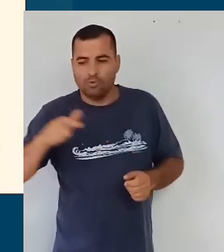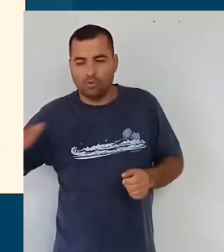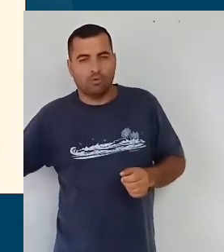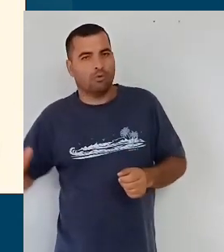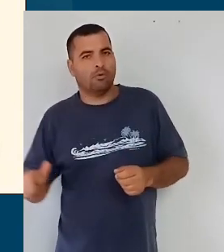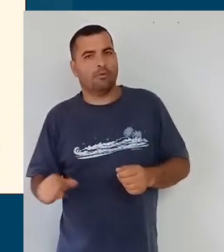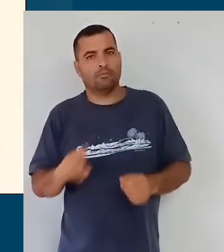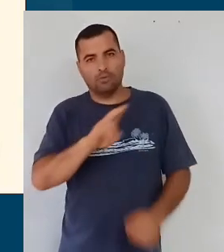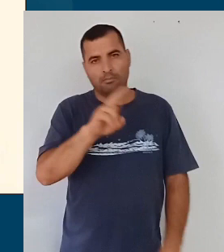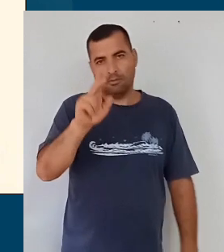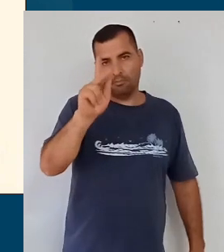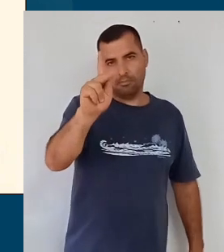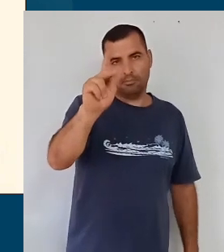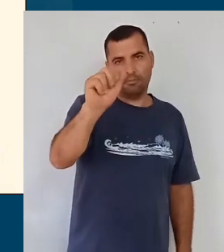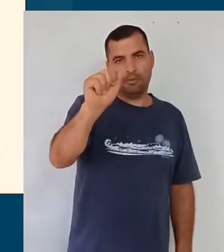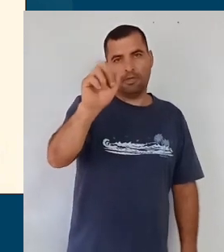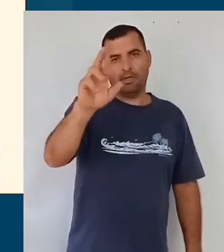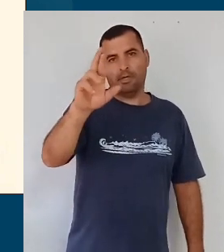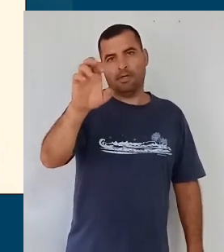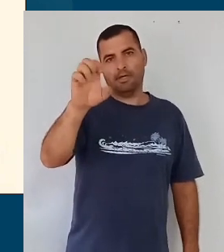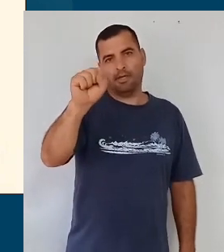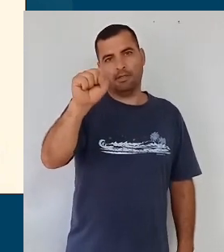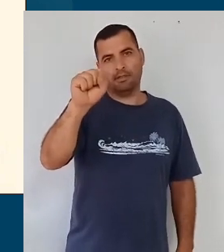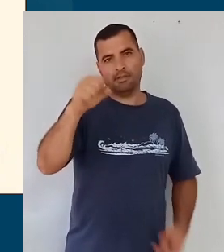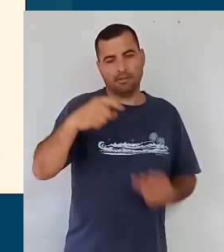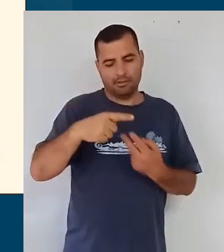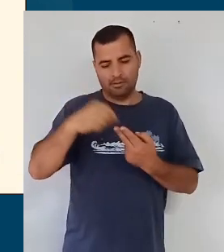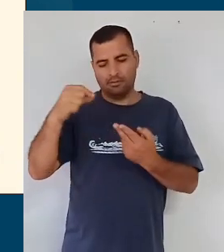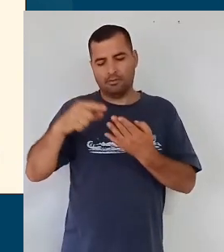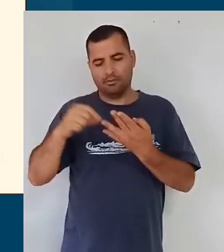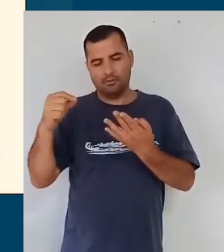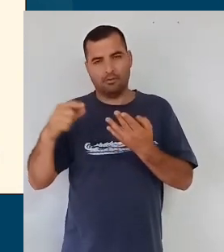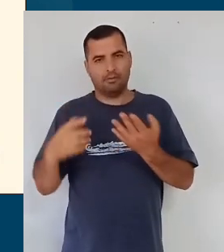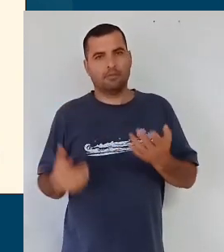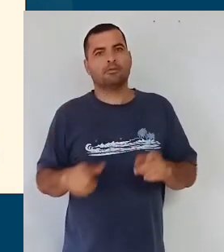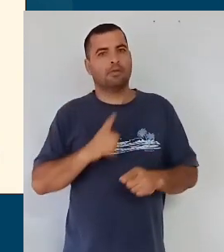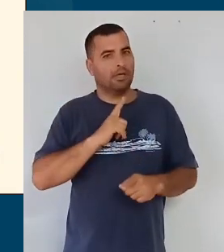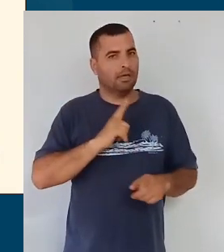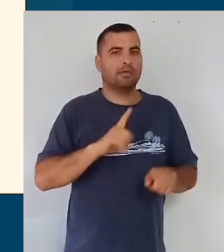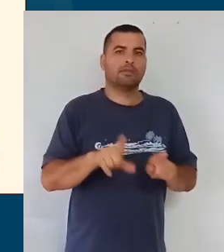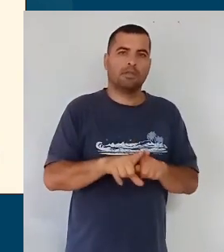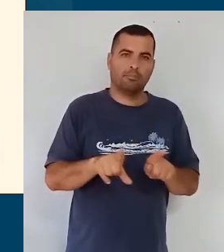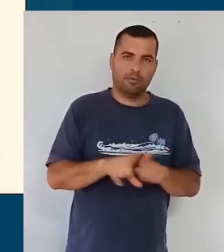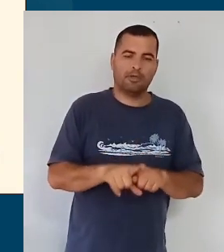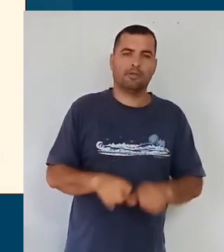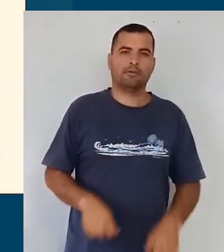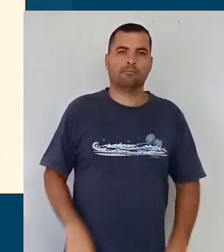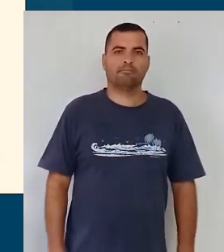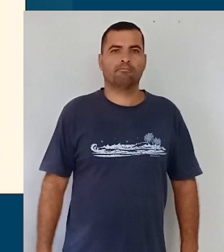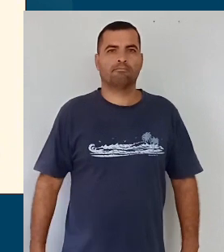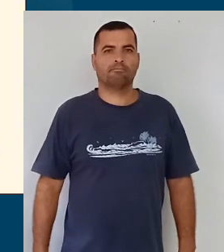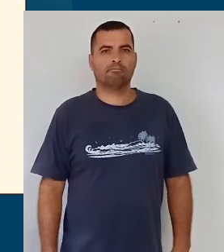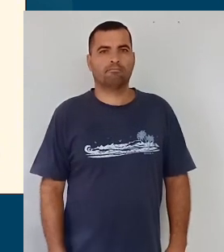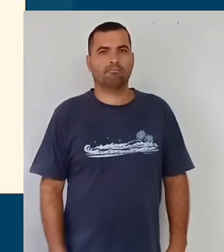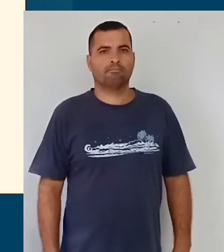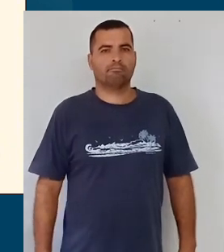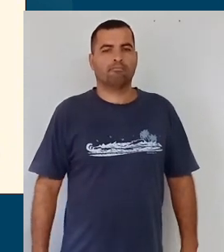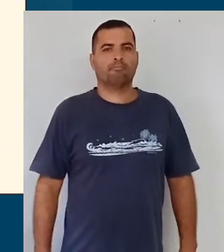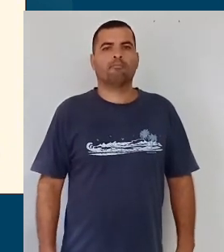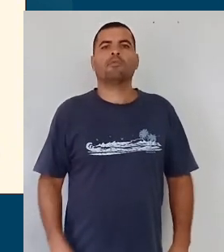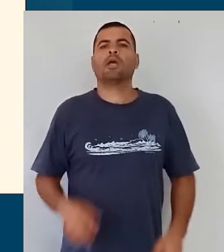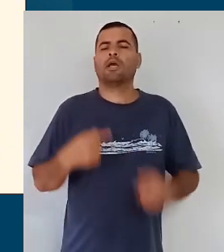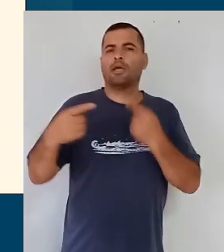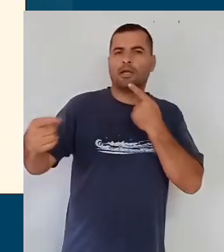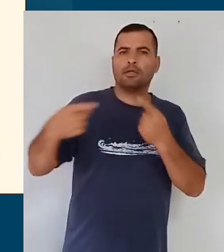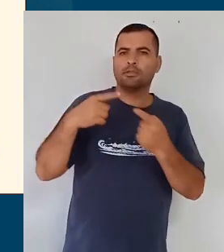com os seus pares, que elas constroem as suas culturas infantis, como eu já falei anteriormente, e as relações também com